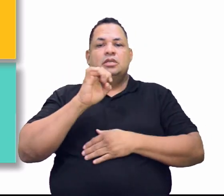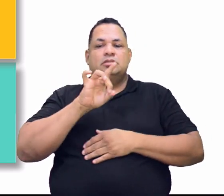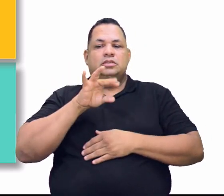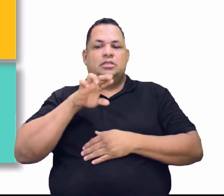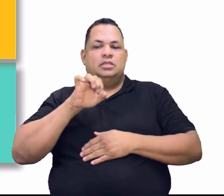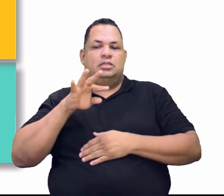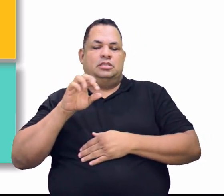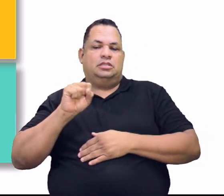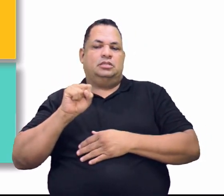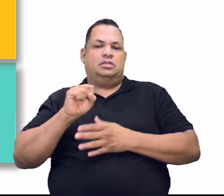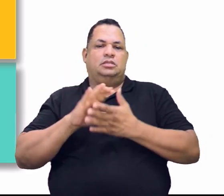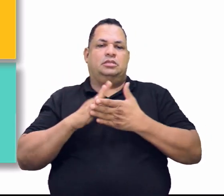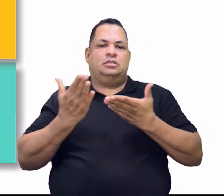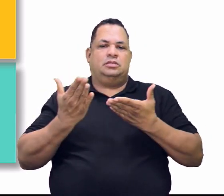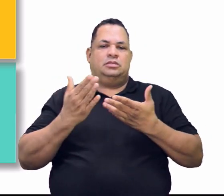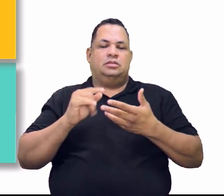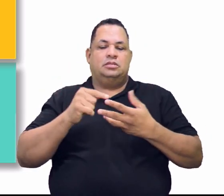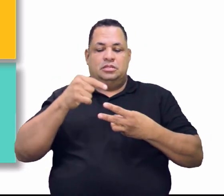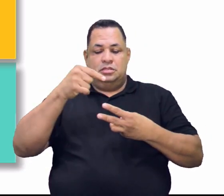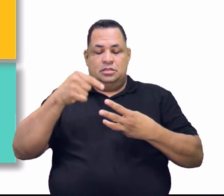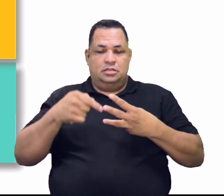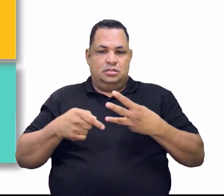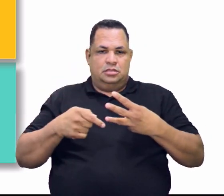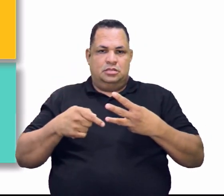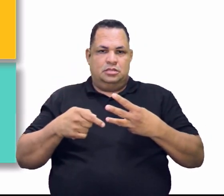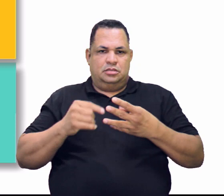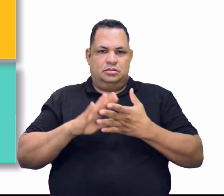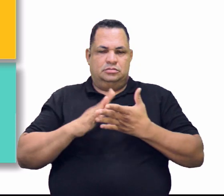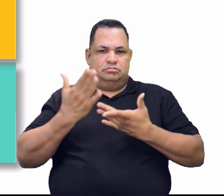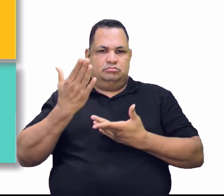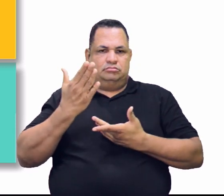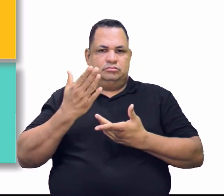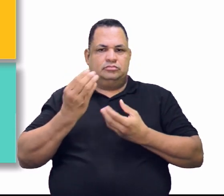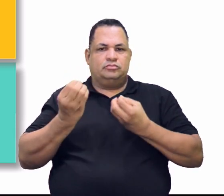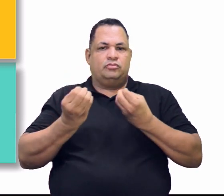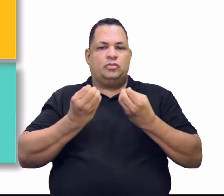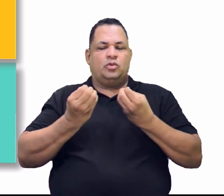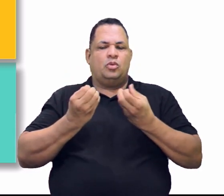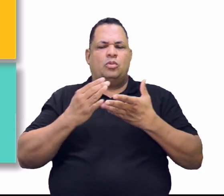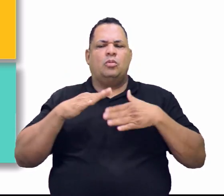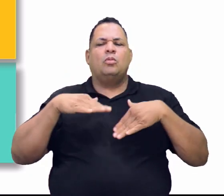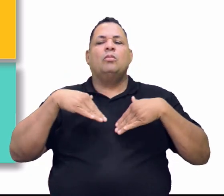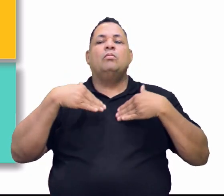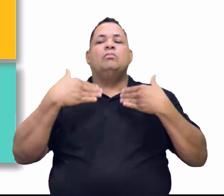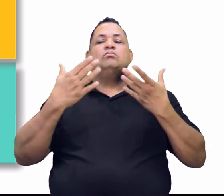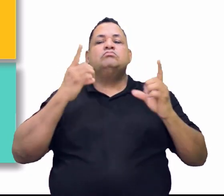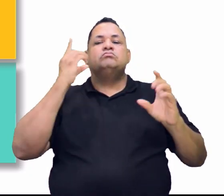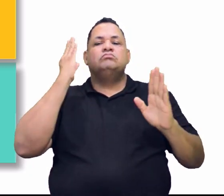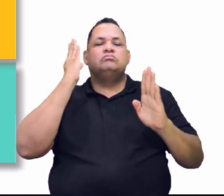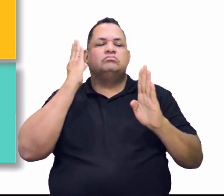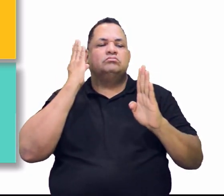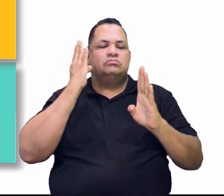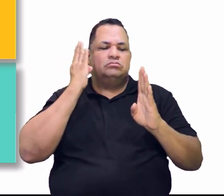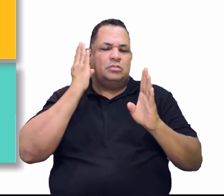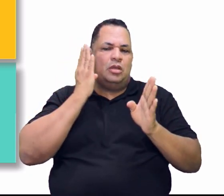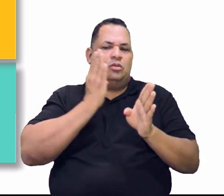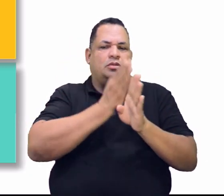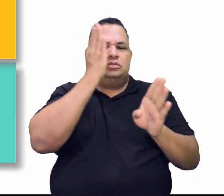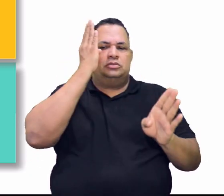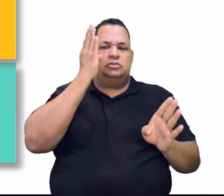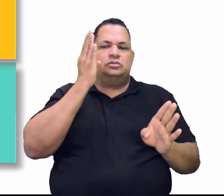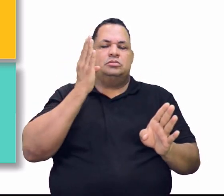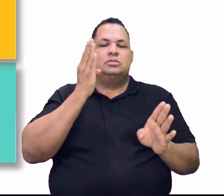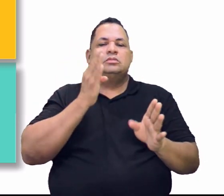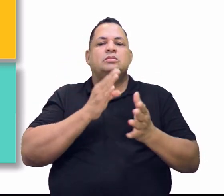E aí, aluno, vamos, nessa aula, descobrir quando foi que se deu a descoberta